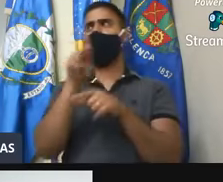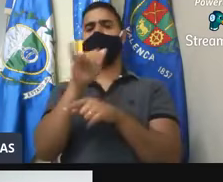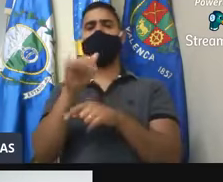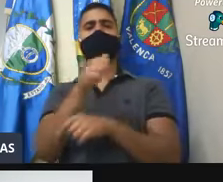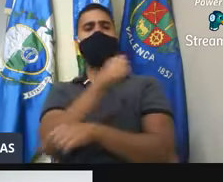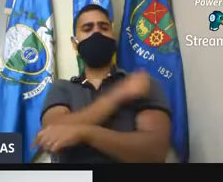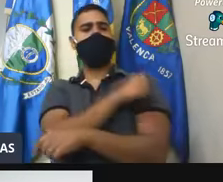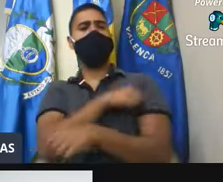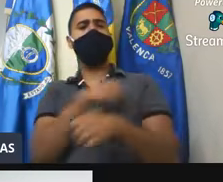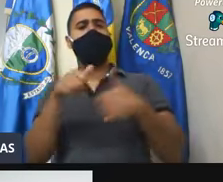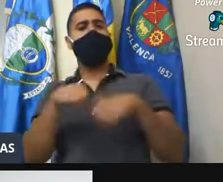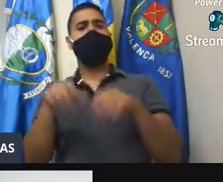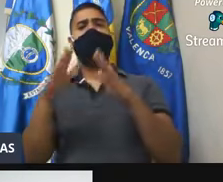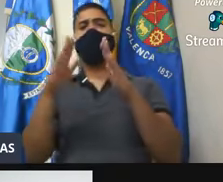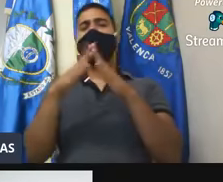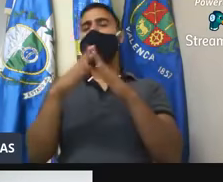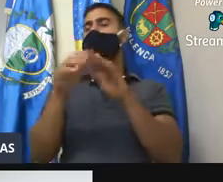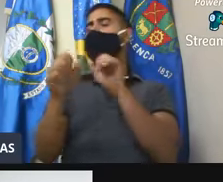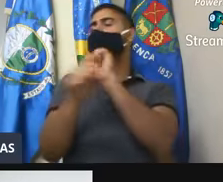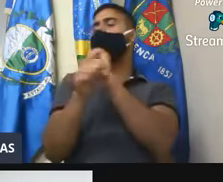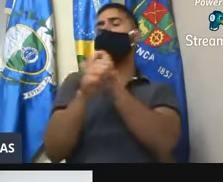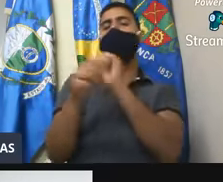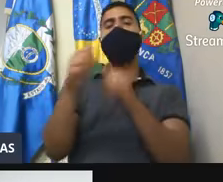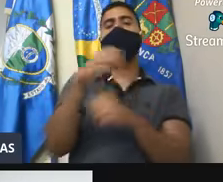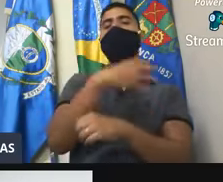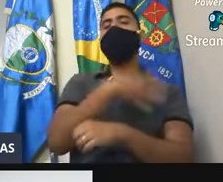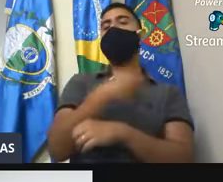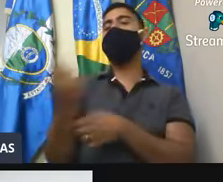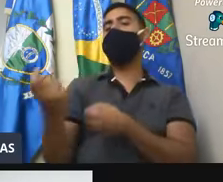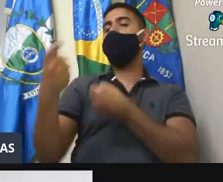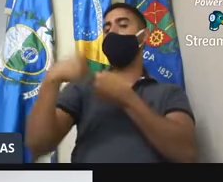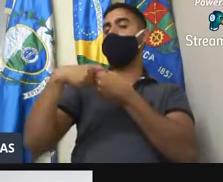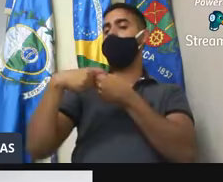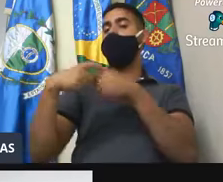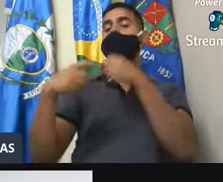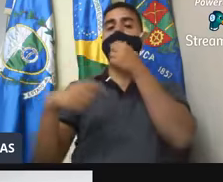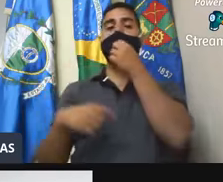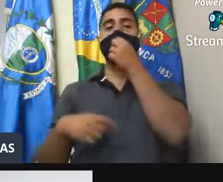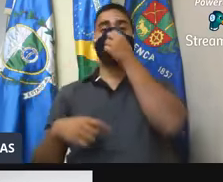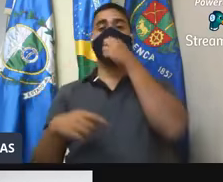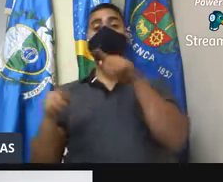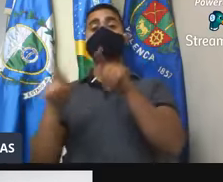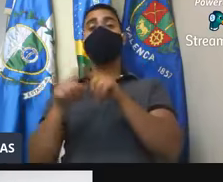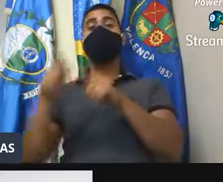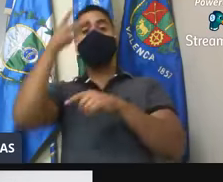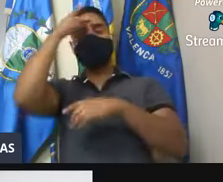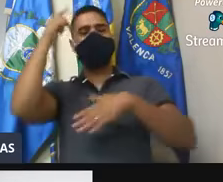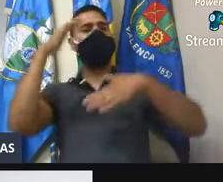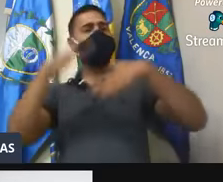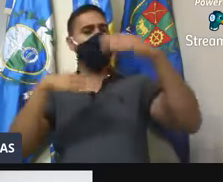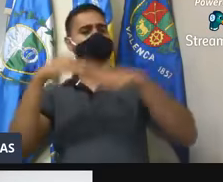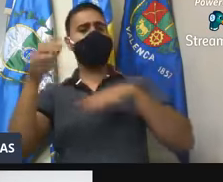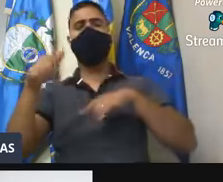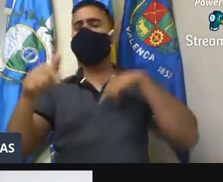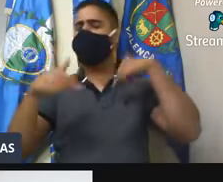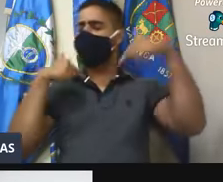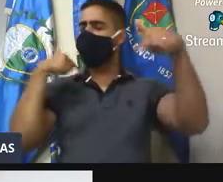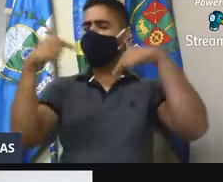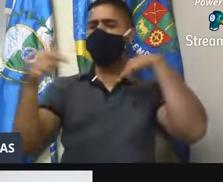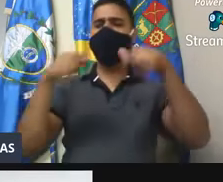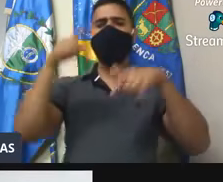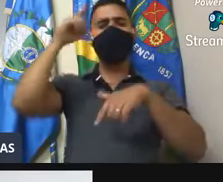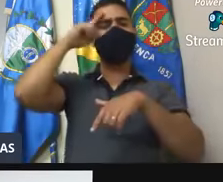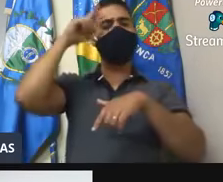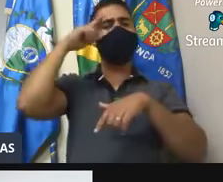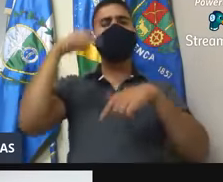ficam em casa esperando o retorno dos seus filhos, e principalmente também aqueles funcionários tão abdicados, que trabalham